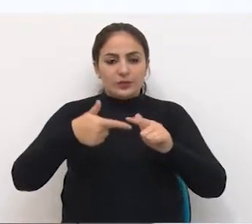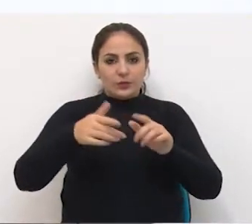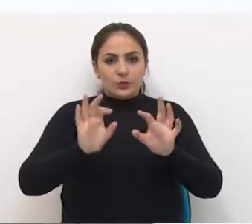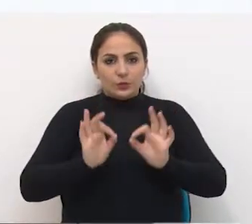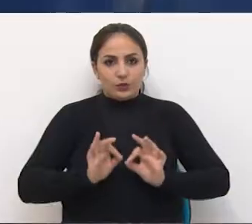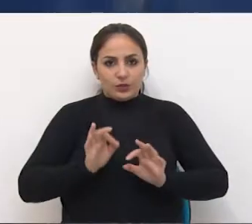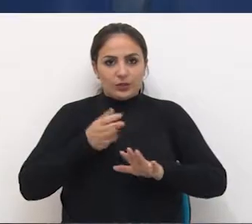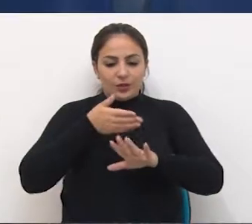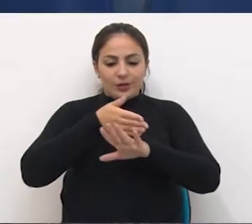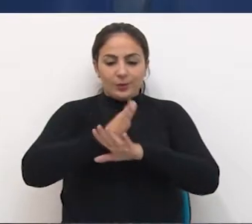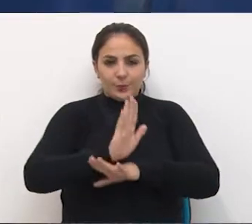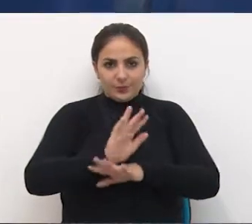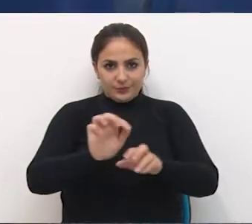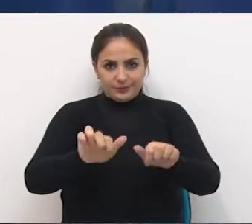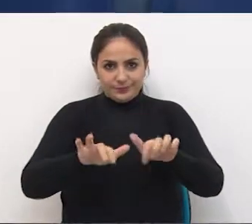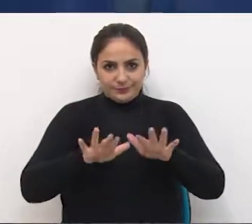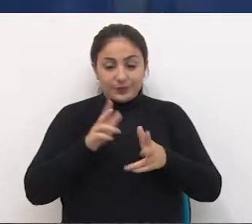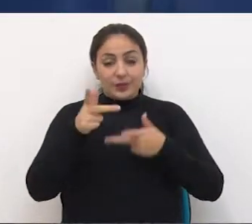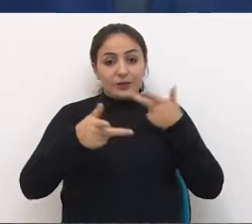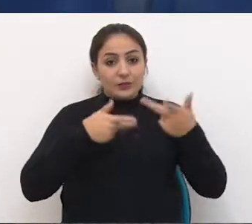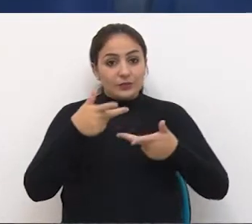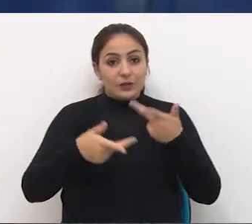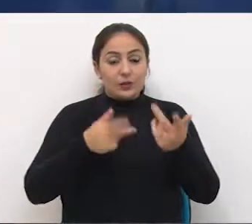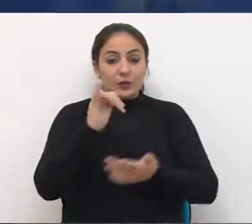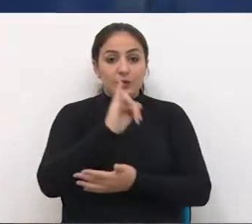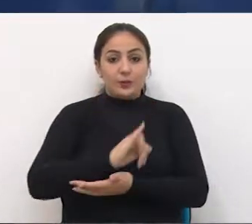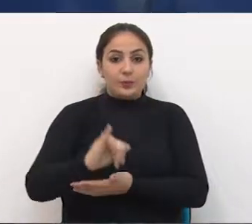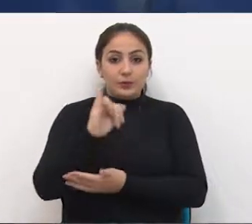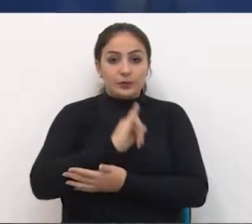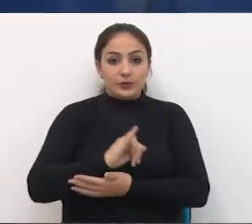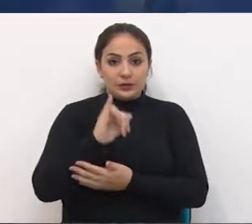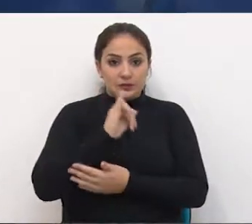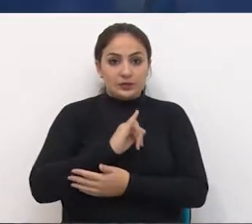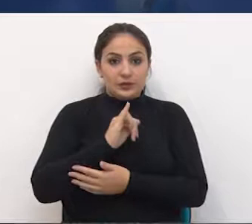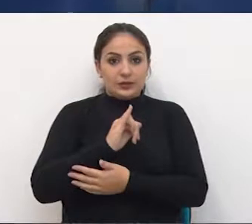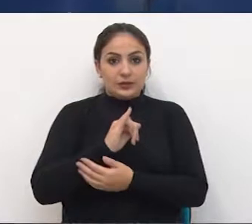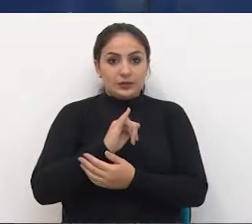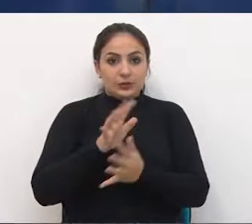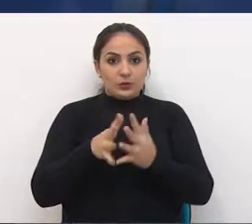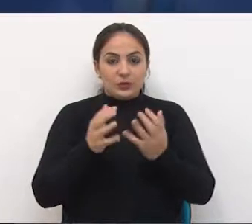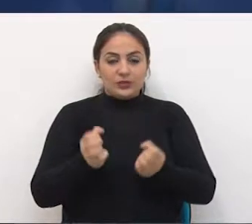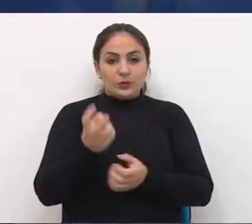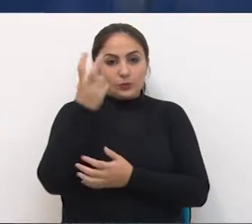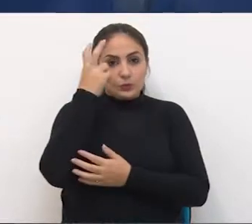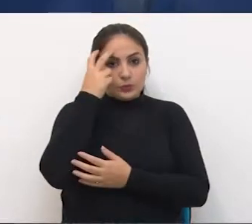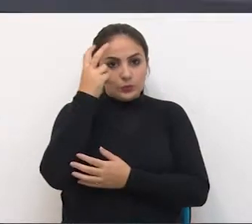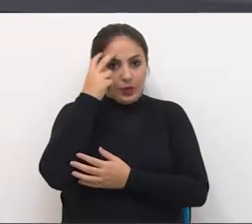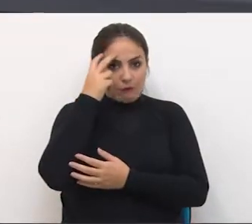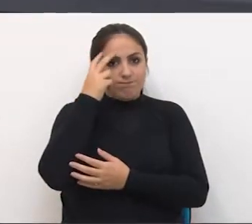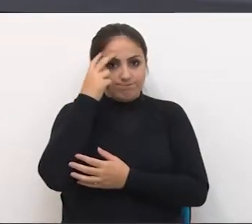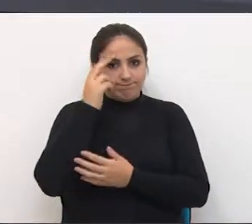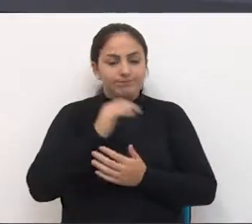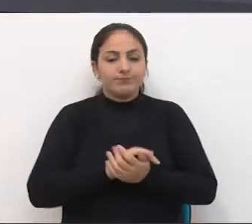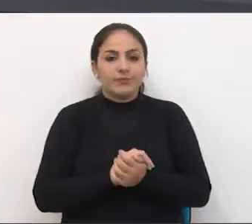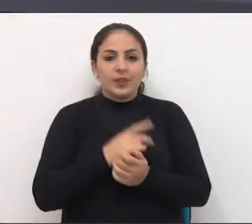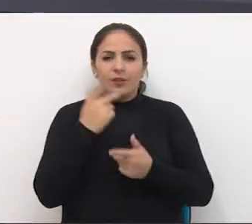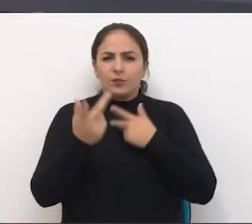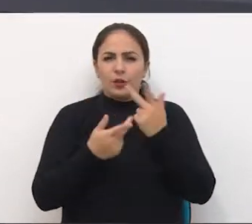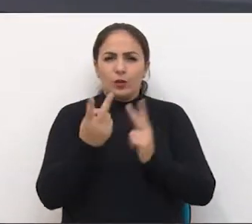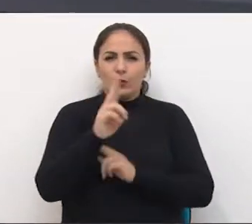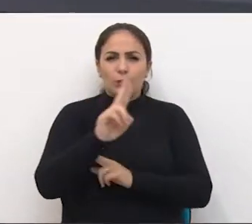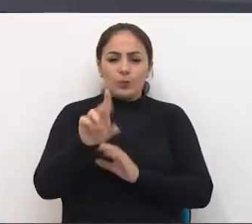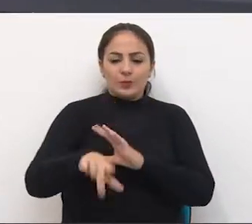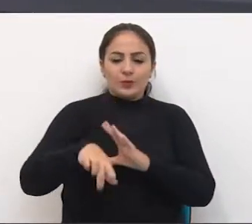pelo plenário. Ele destacou a importância do complexo cultural inaugurado recentemente e a denominação